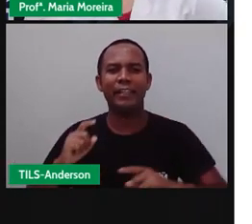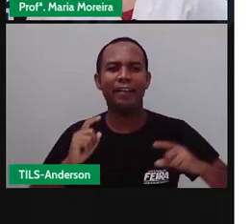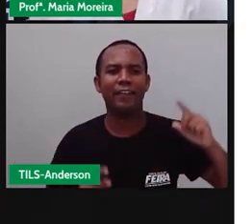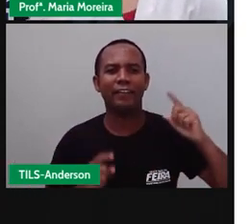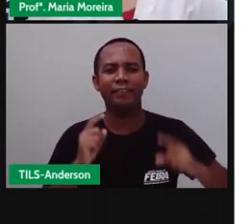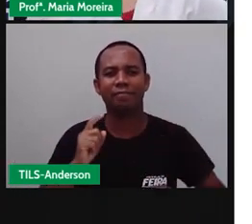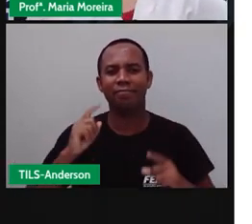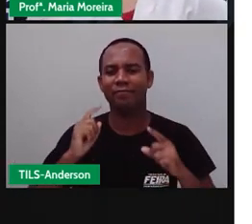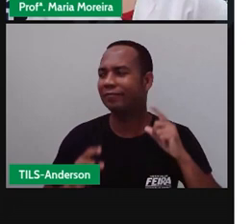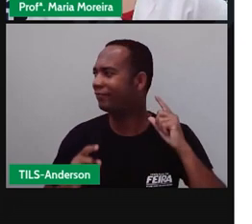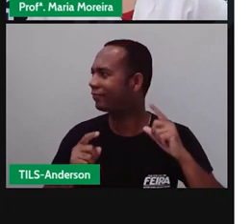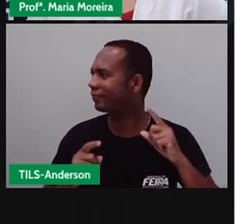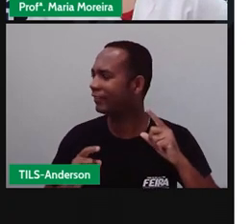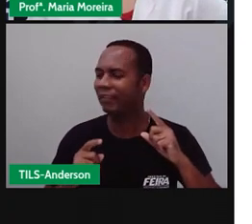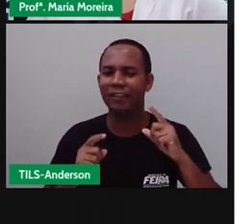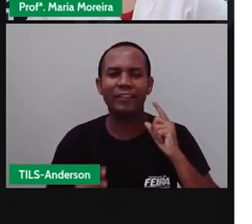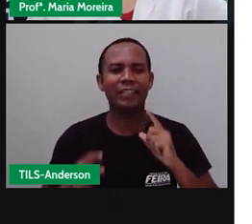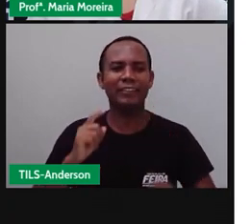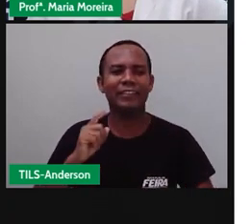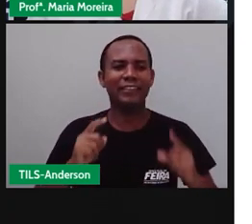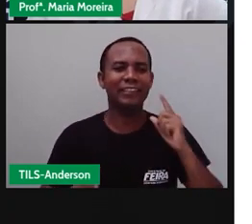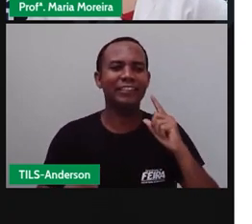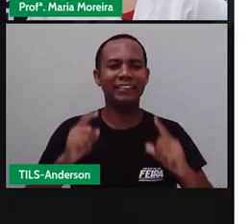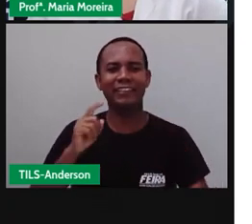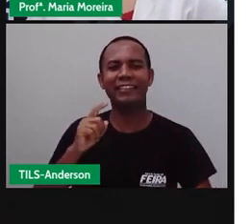Mamãe, eu quero. Vai, fala a sua.